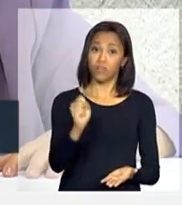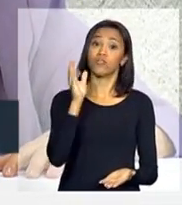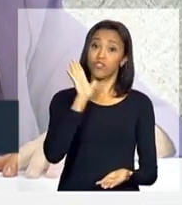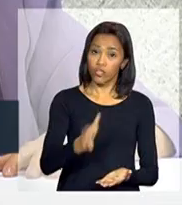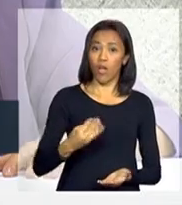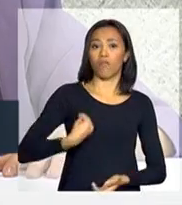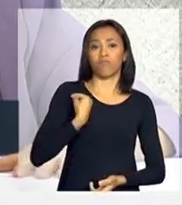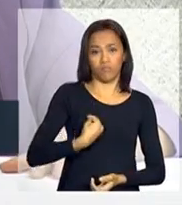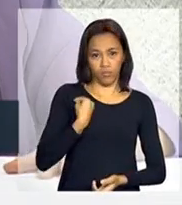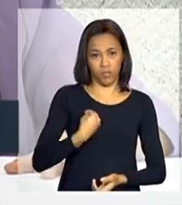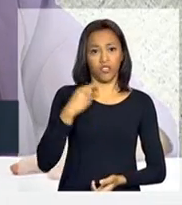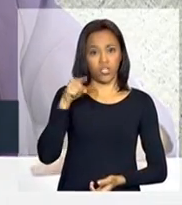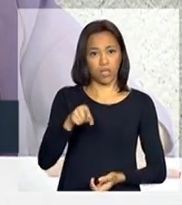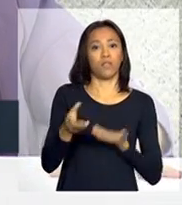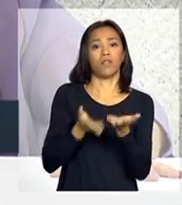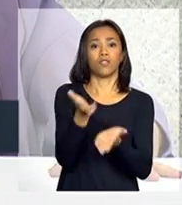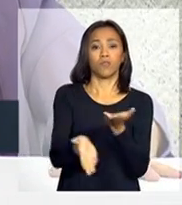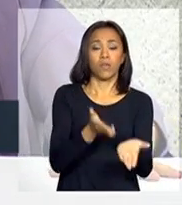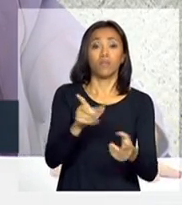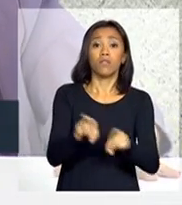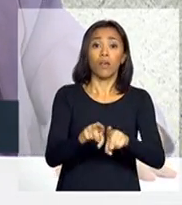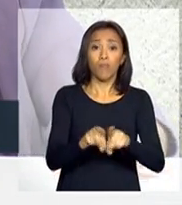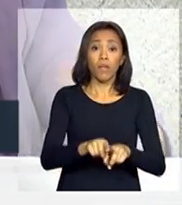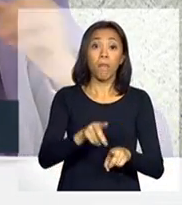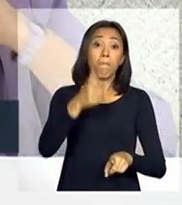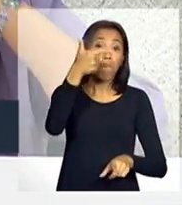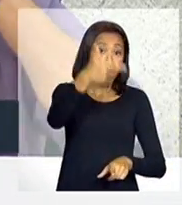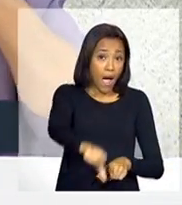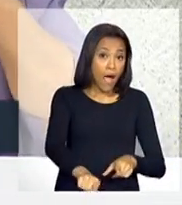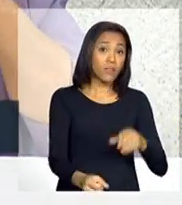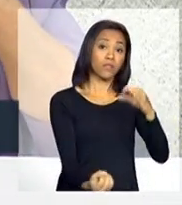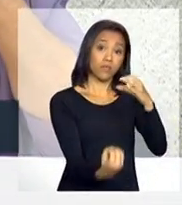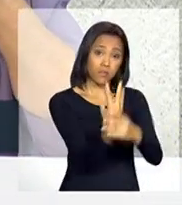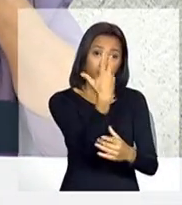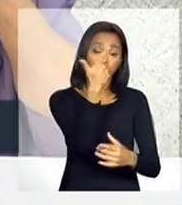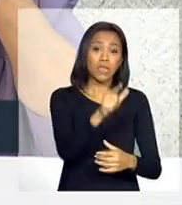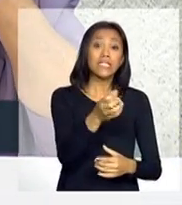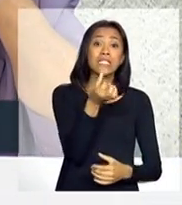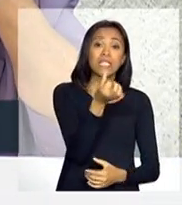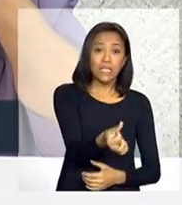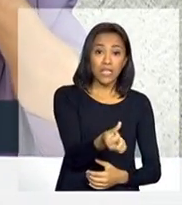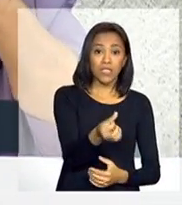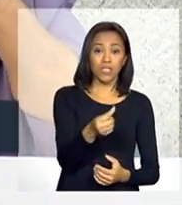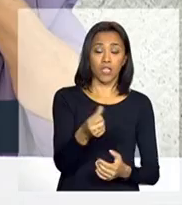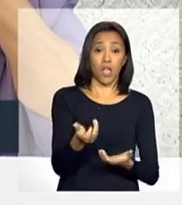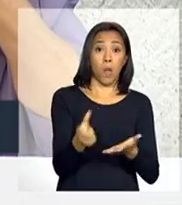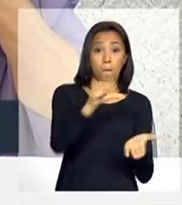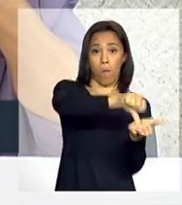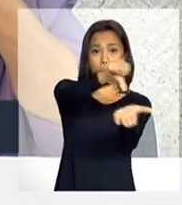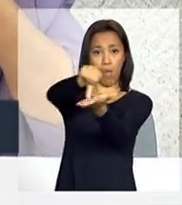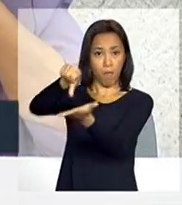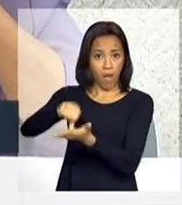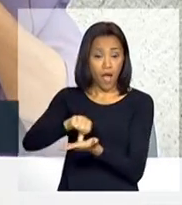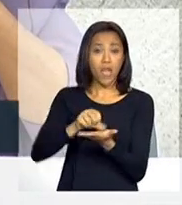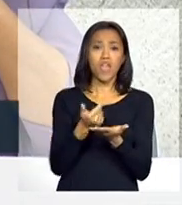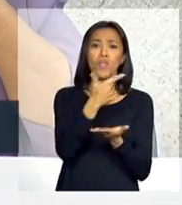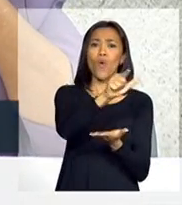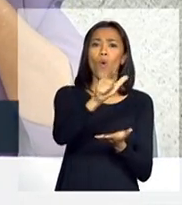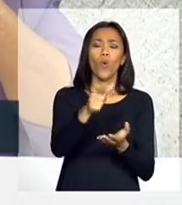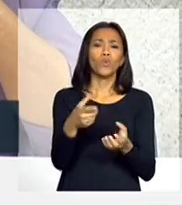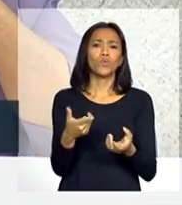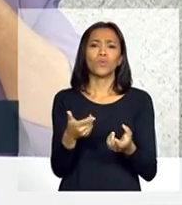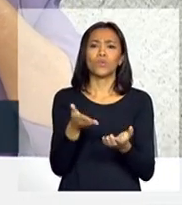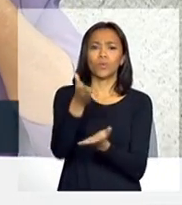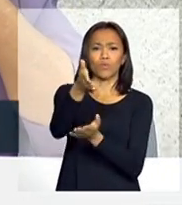dessas, vamos implantar mais seis núcleos em outras fronteiras